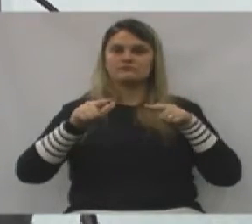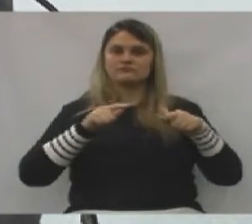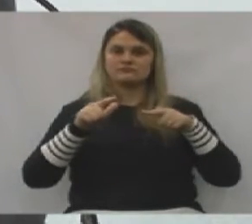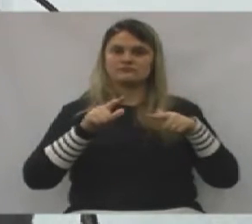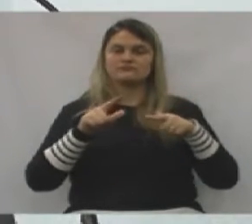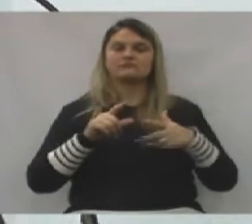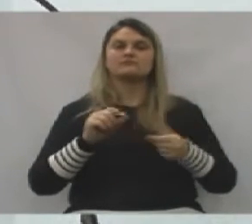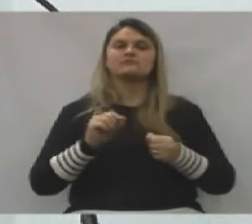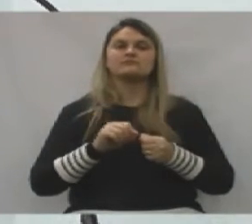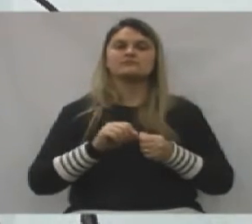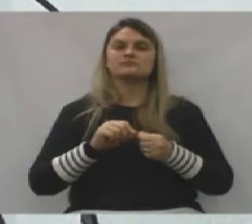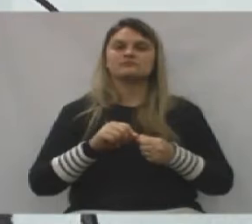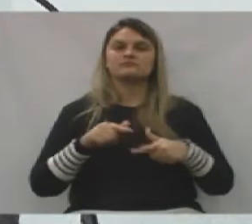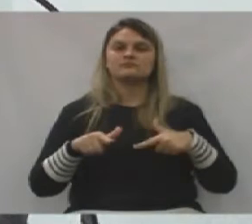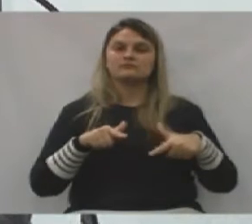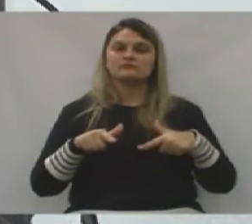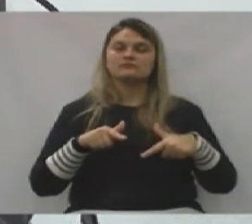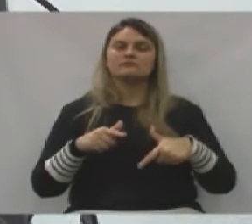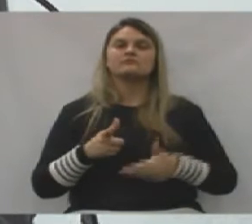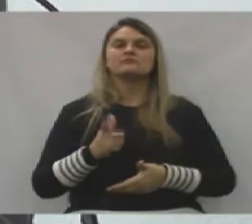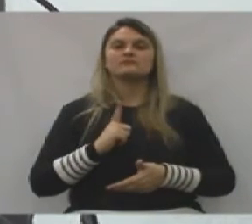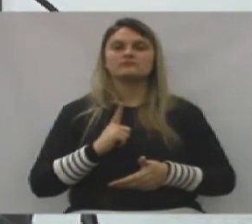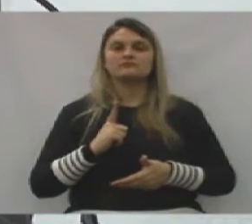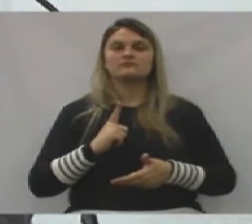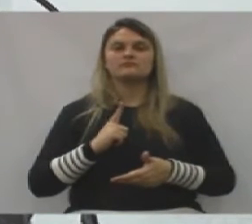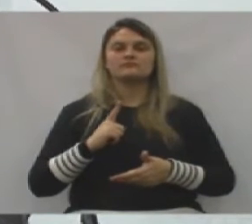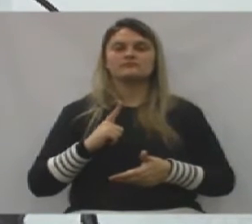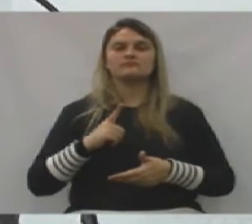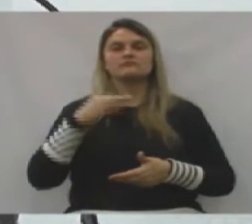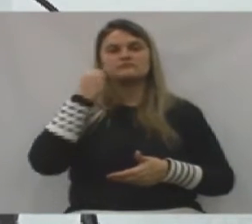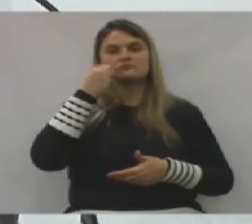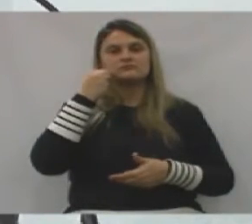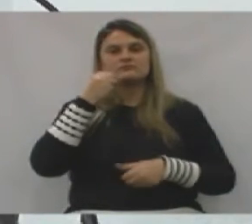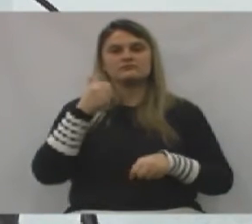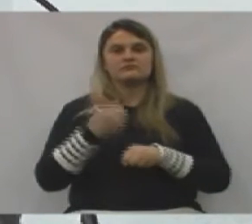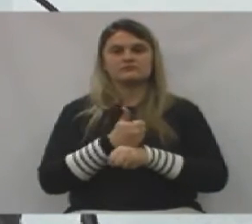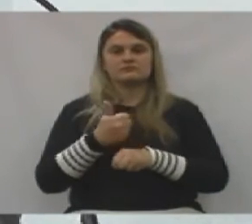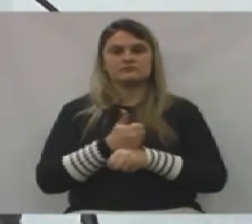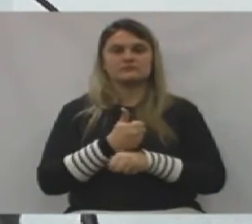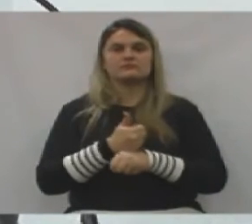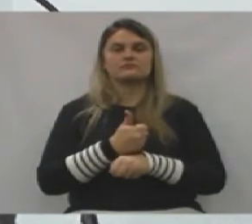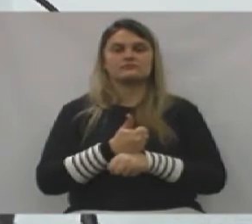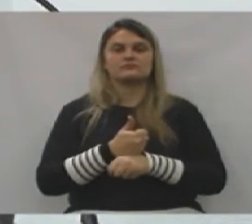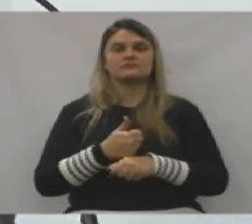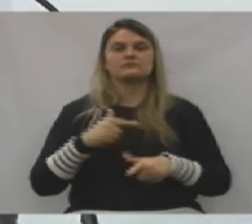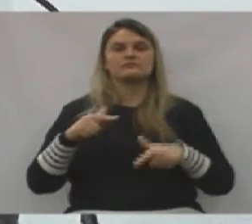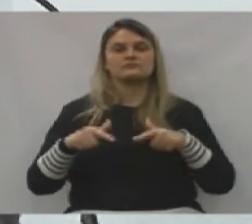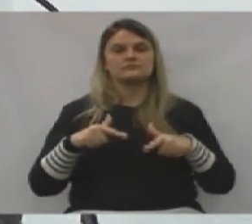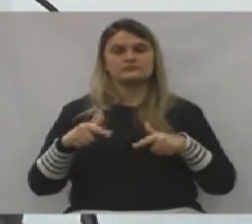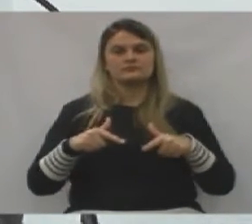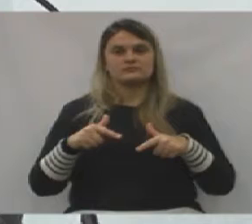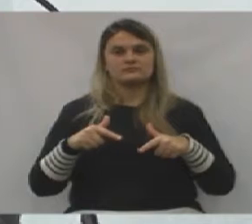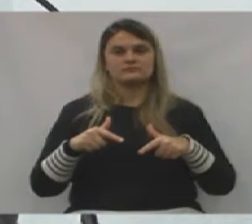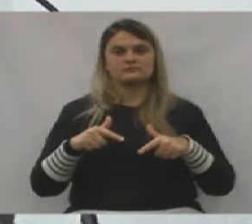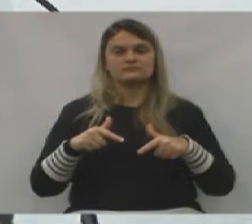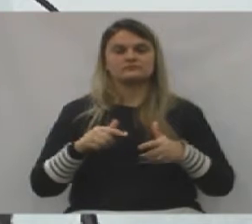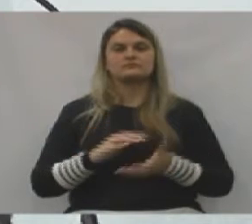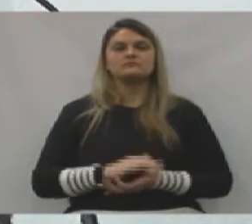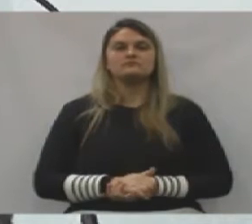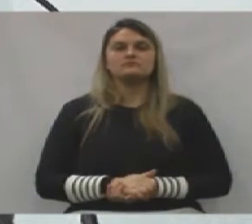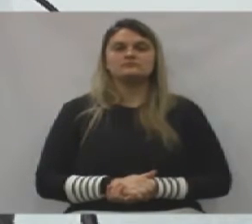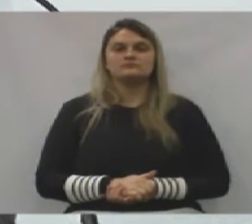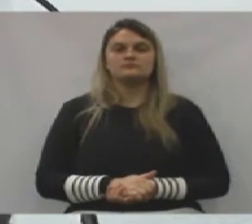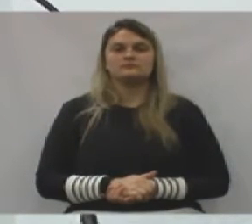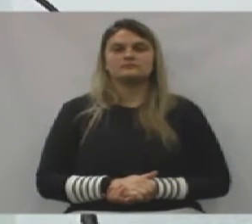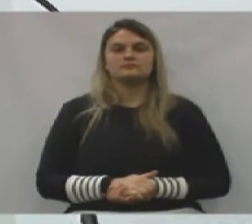fazendo o que fazem, têm bagagem profissional para executar o serviço que fazem.